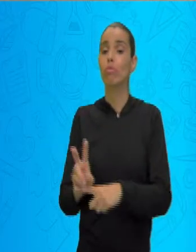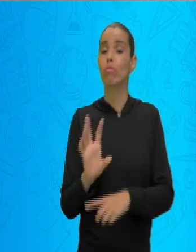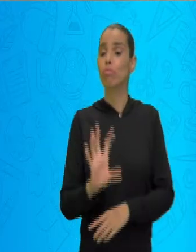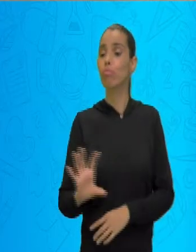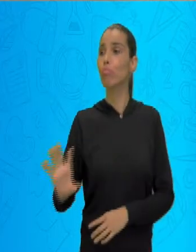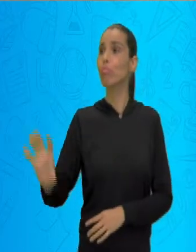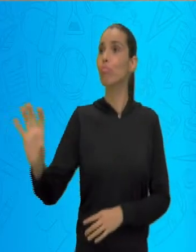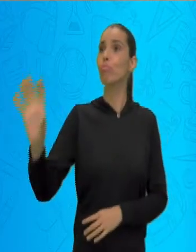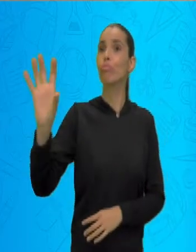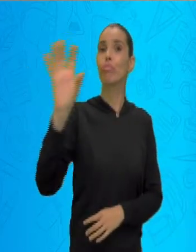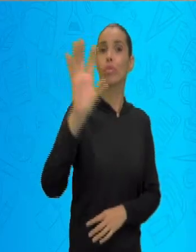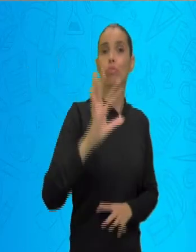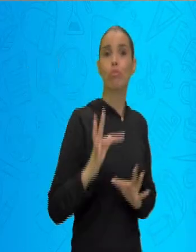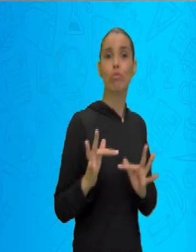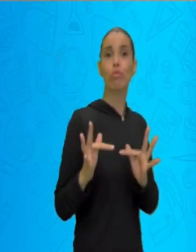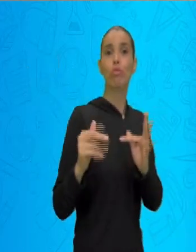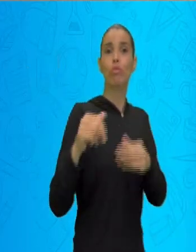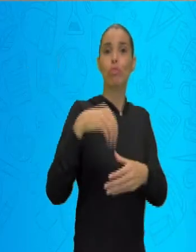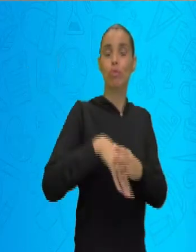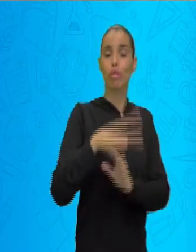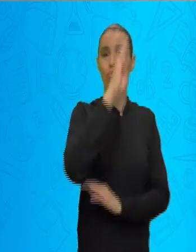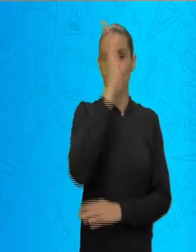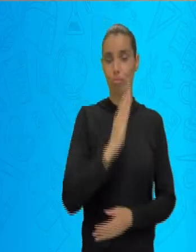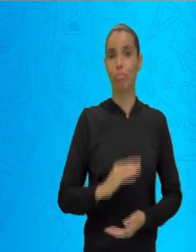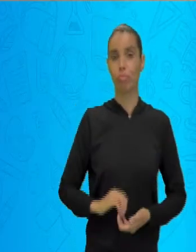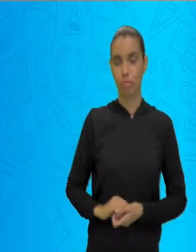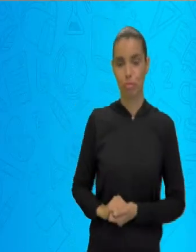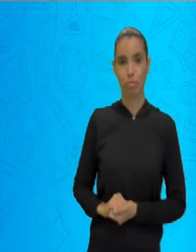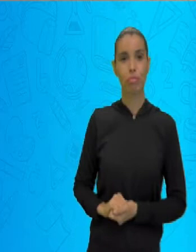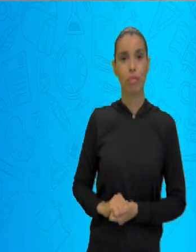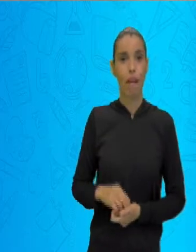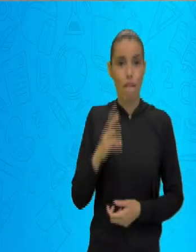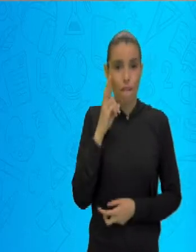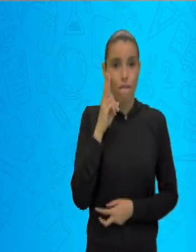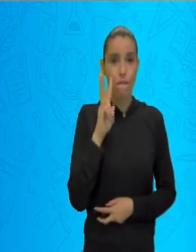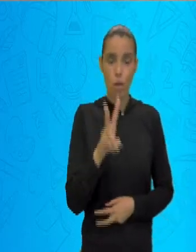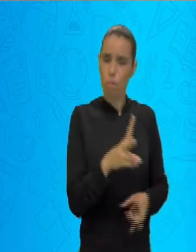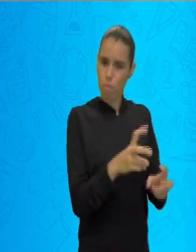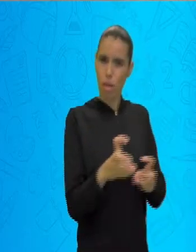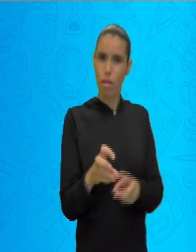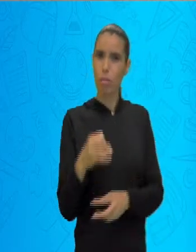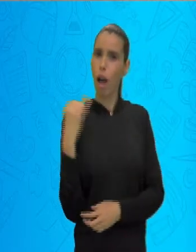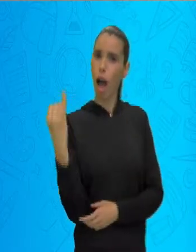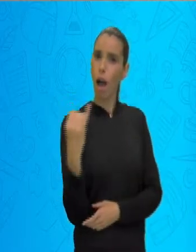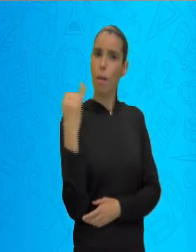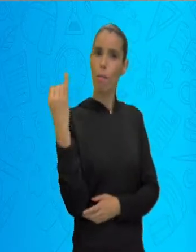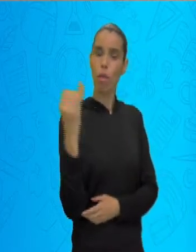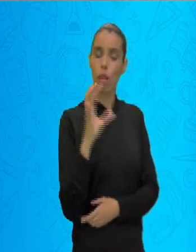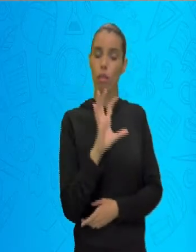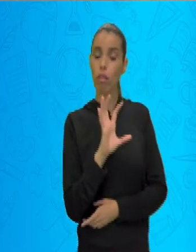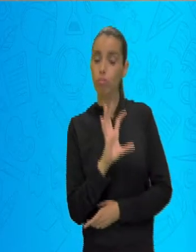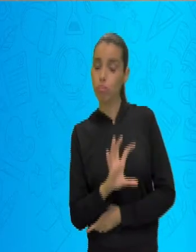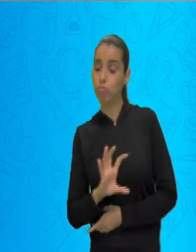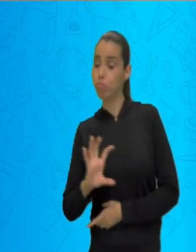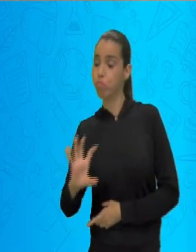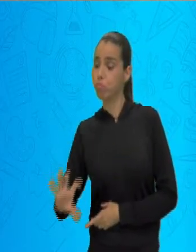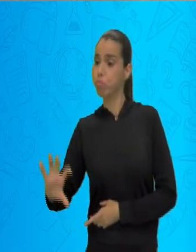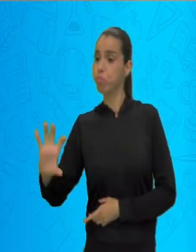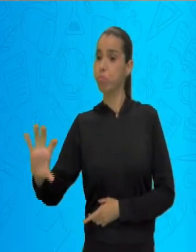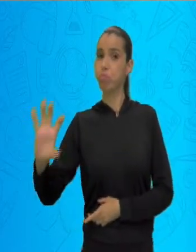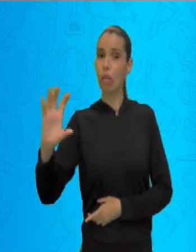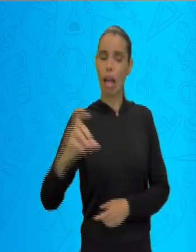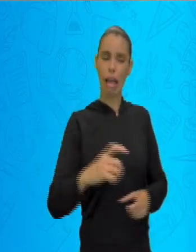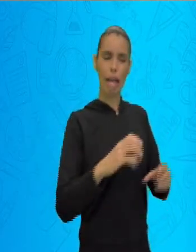Viram a importância da divisão? Quando a gente brinca com relação à nossa